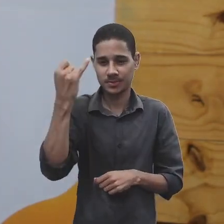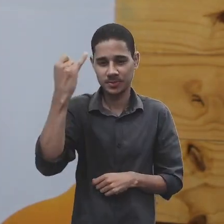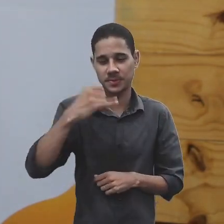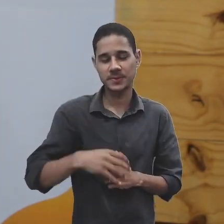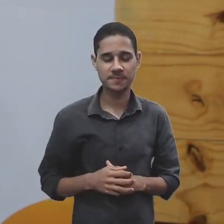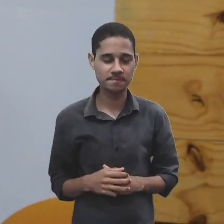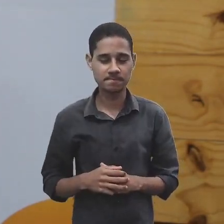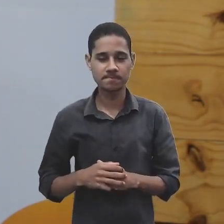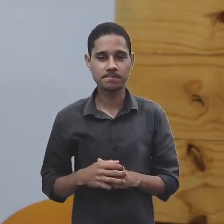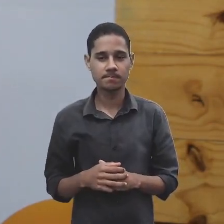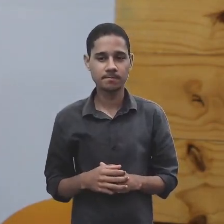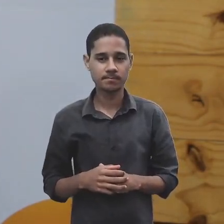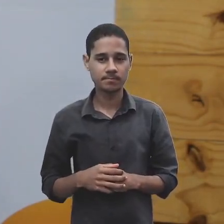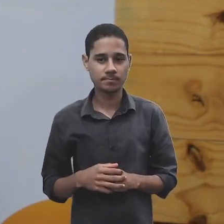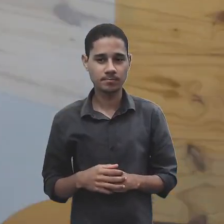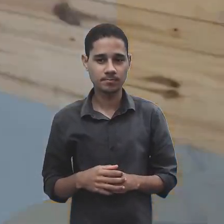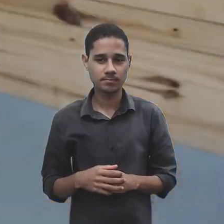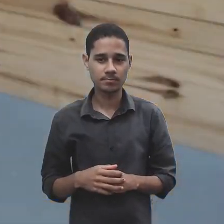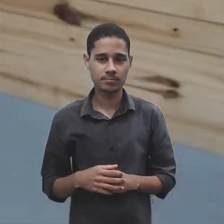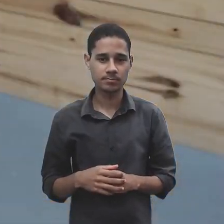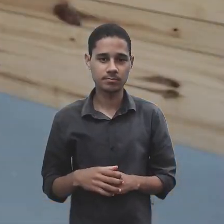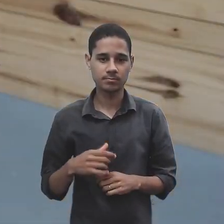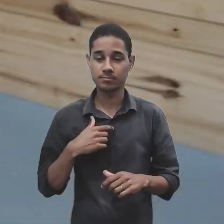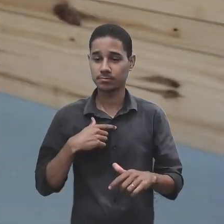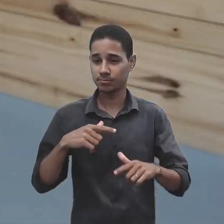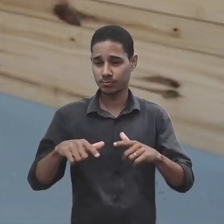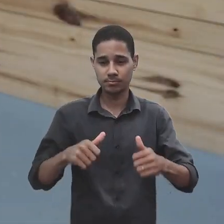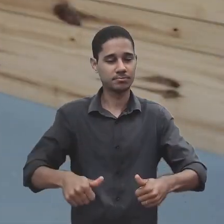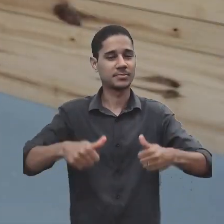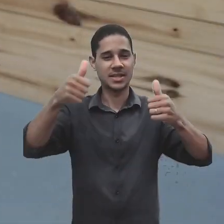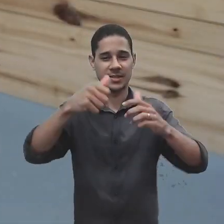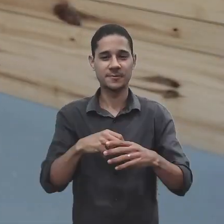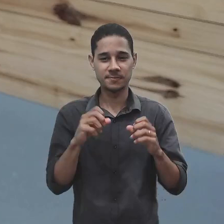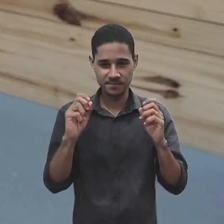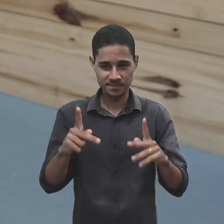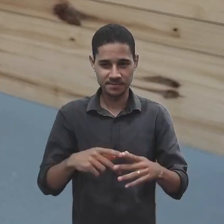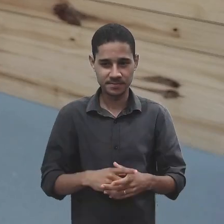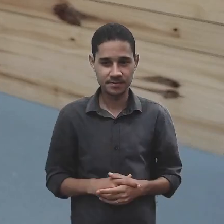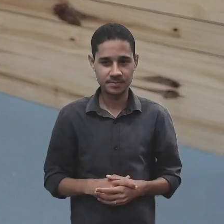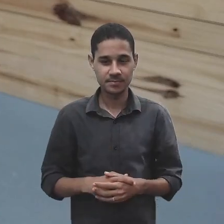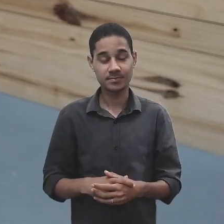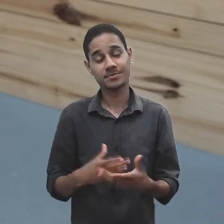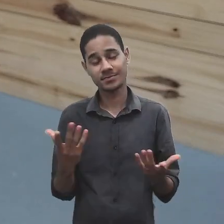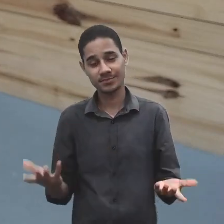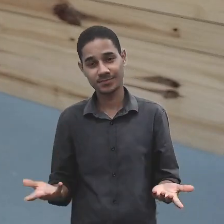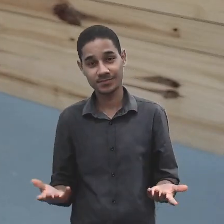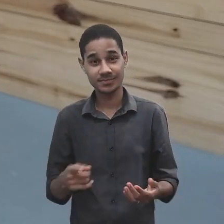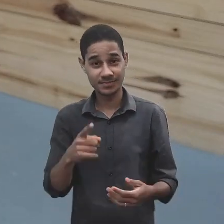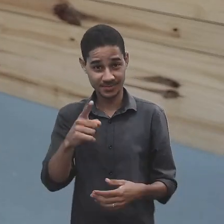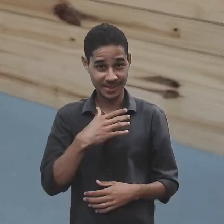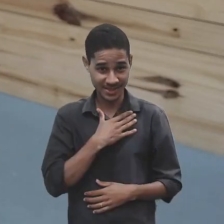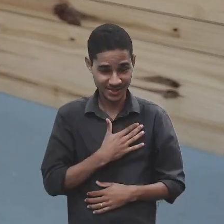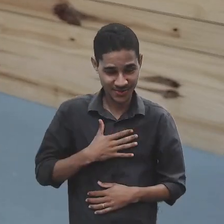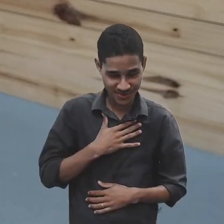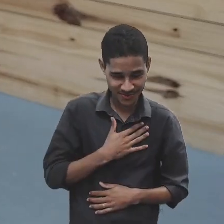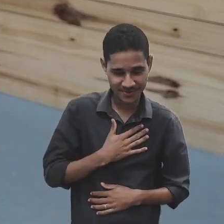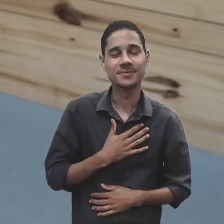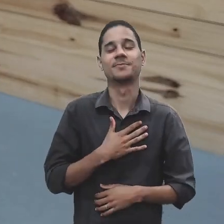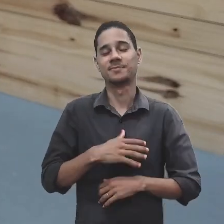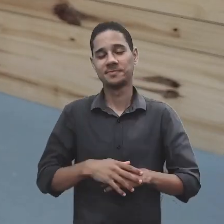para melhorar a minha atuação. Ok? Espero que vocês tenham gostado,